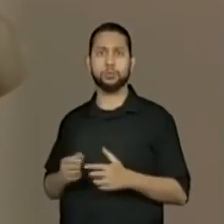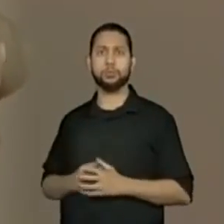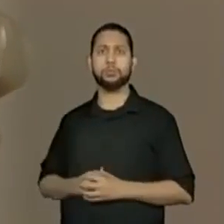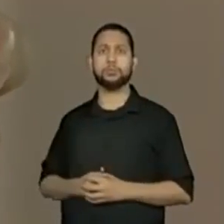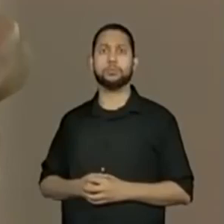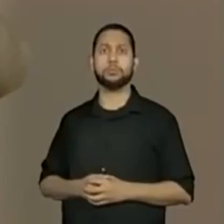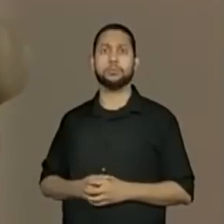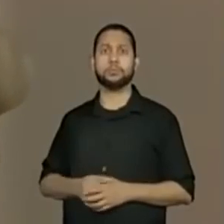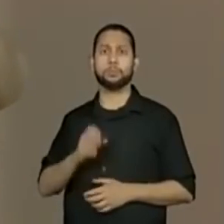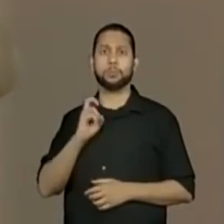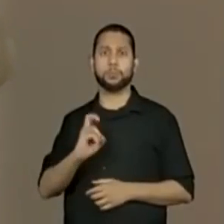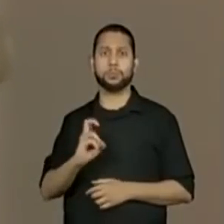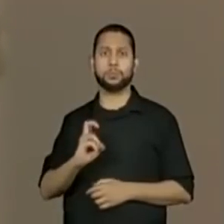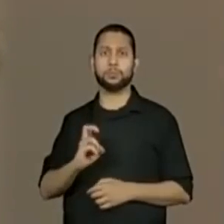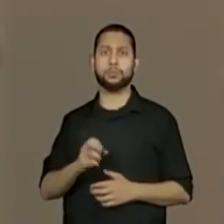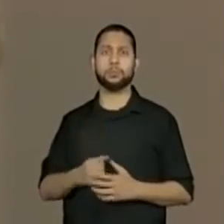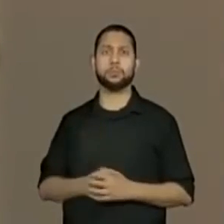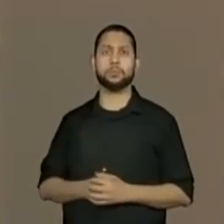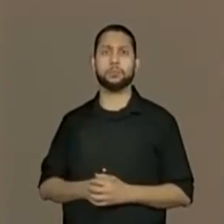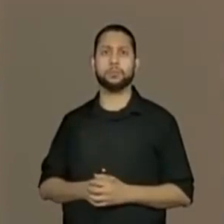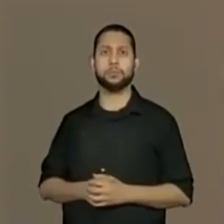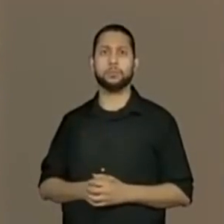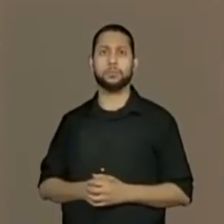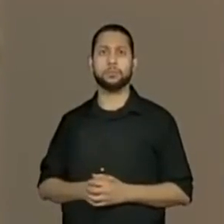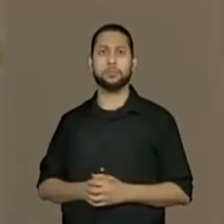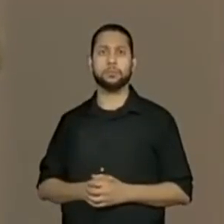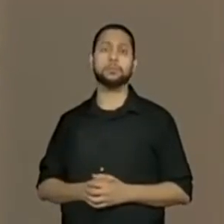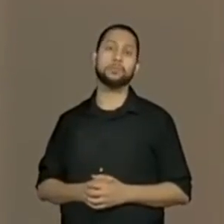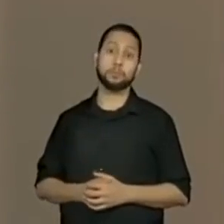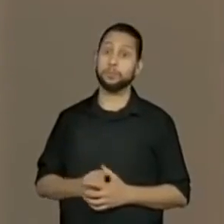130 dividido por 5.